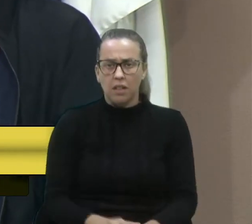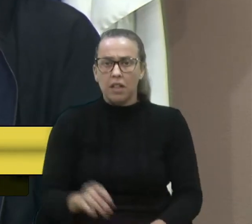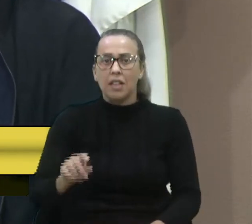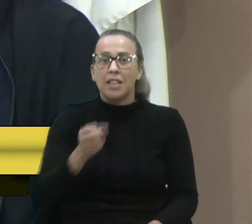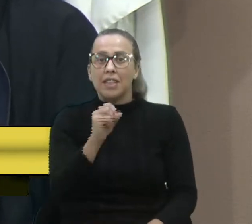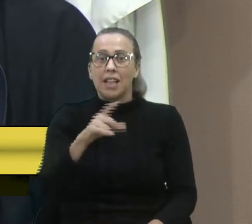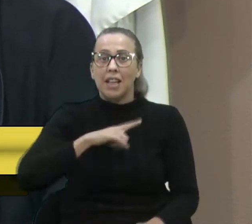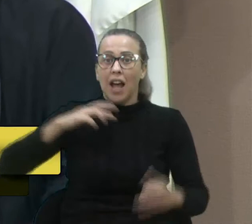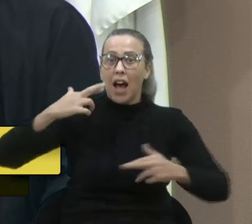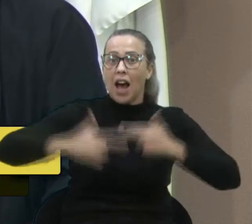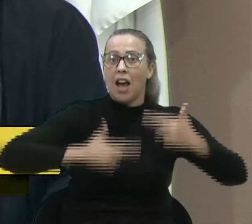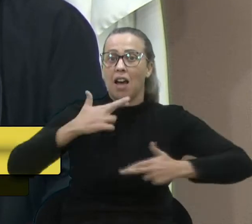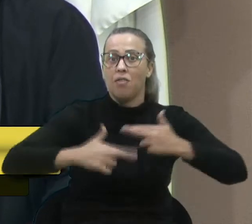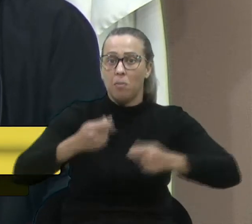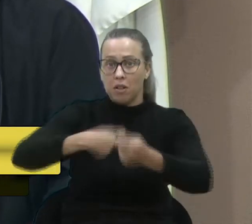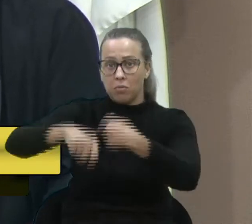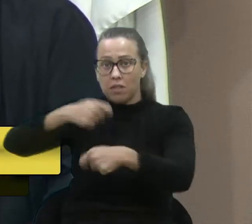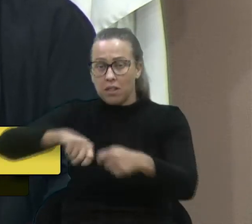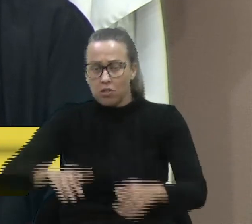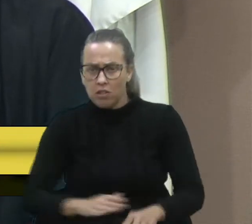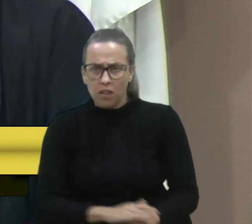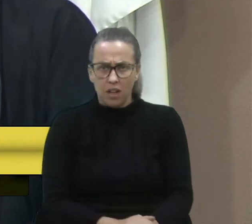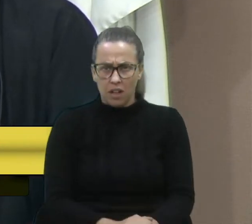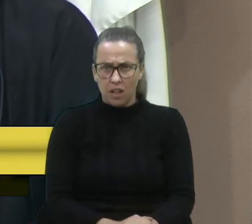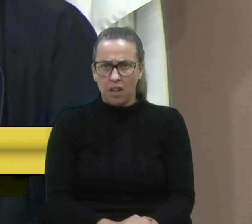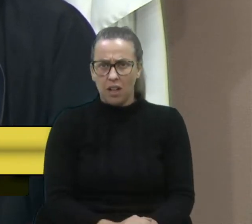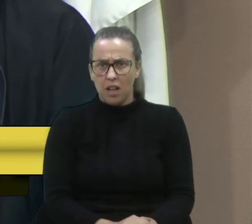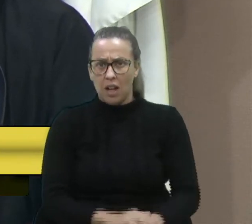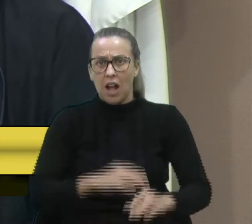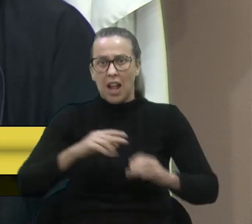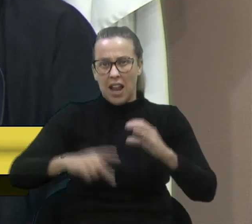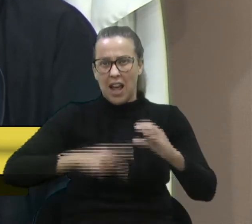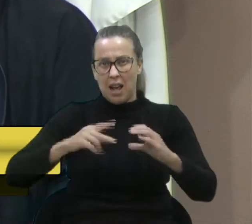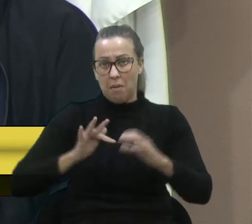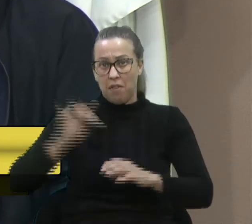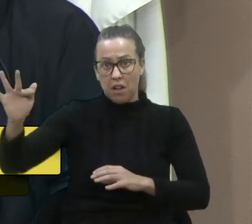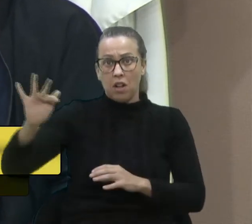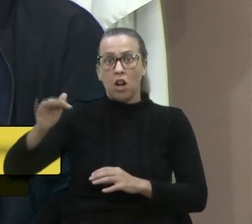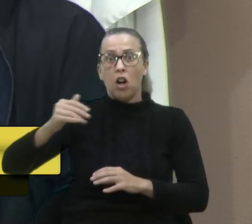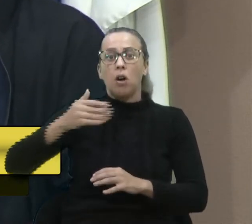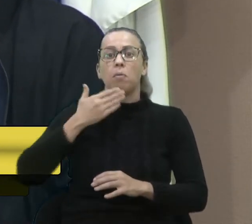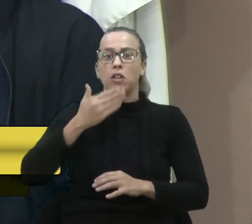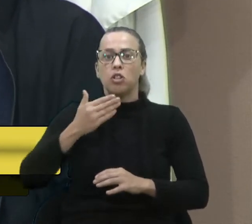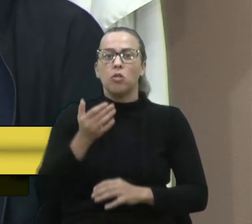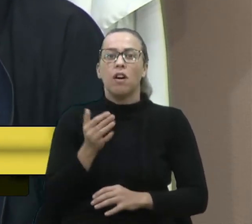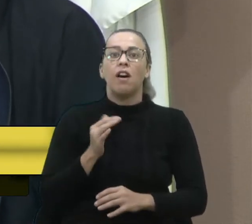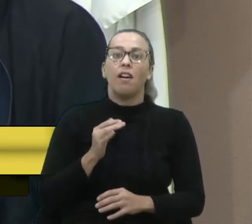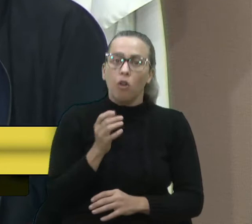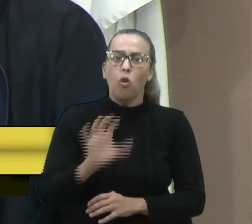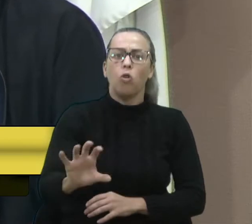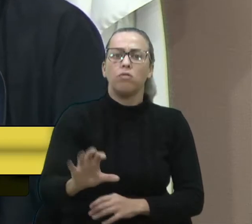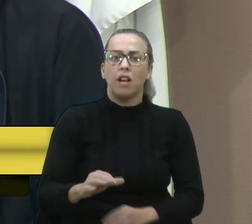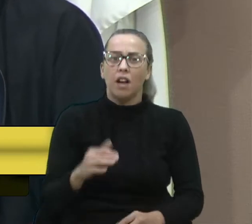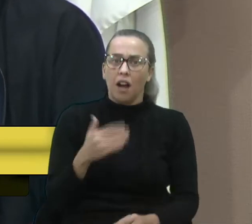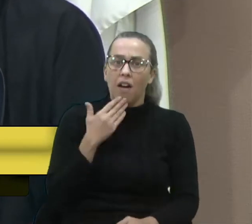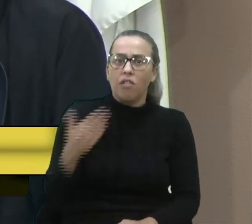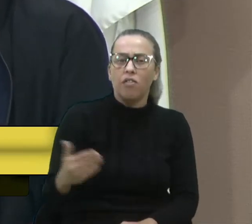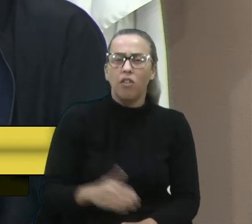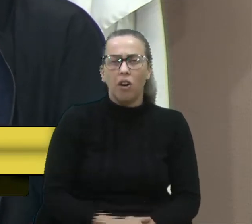vai ter a reforma administrativa, lá na Câmara Federal, o meu partido vai ser a favor. O PT já se manifestou contra.